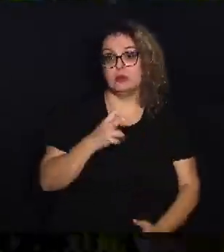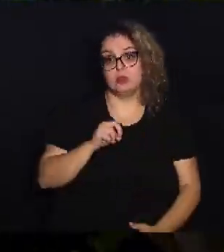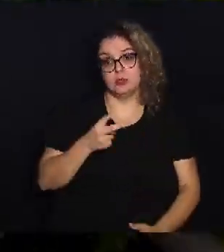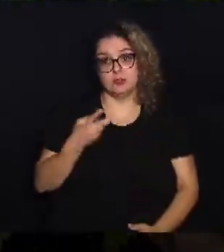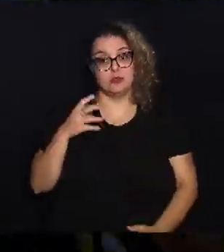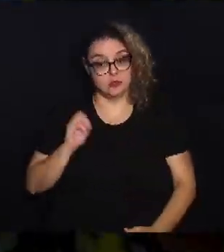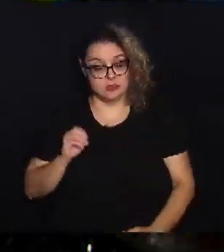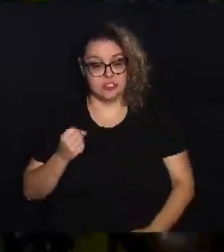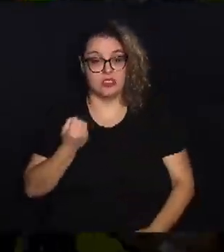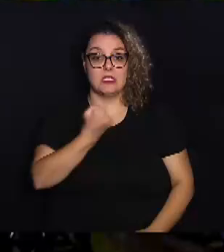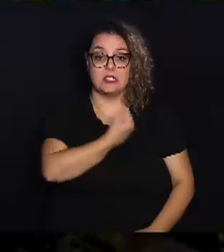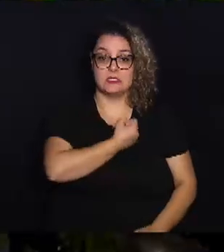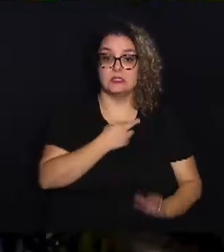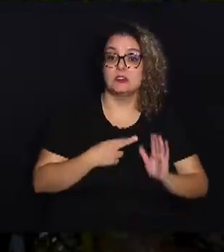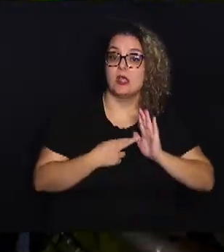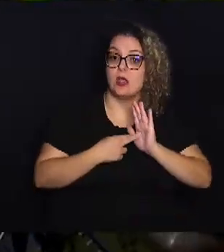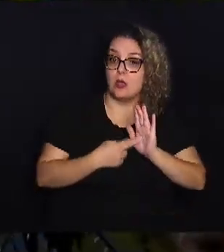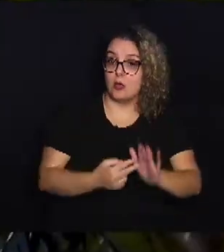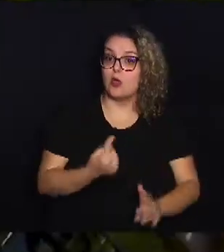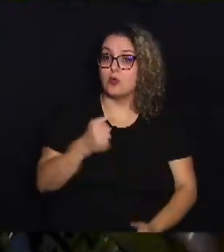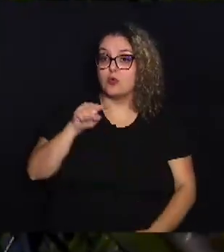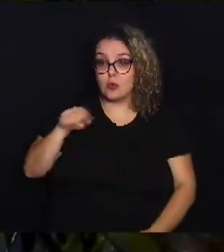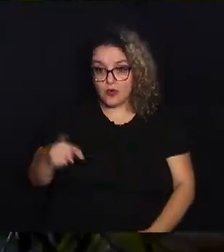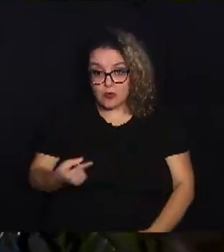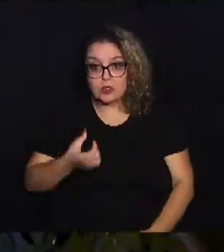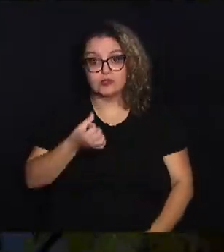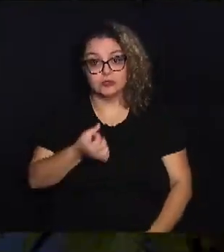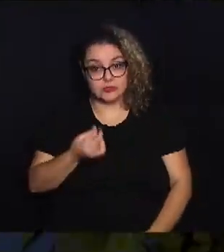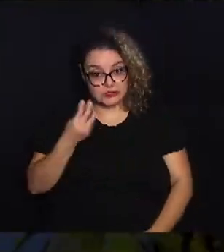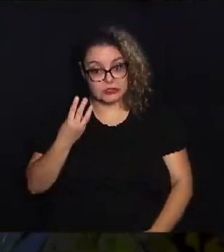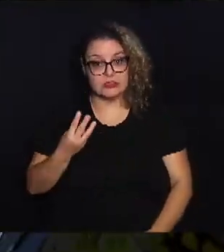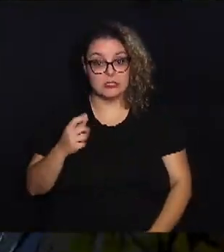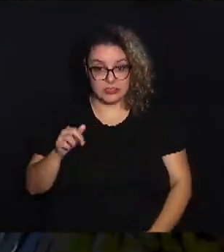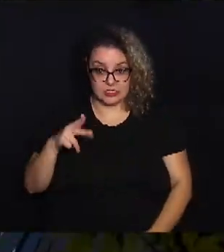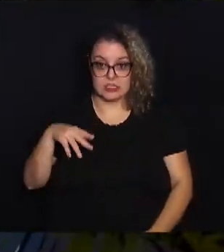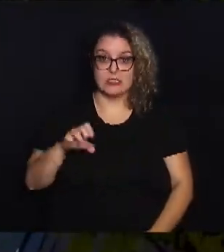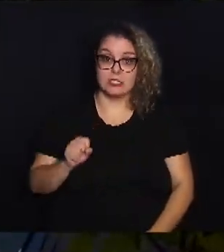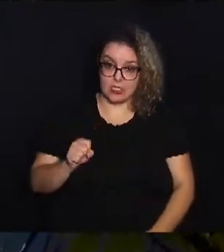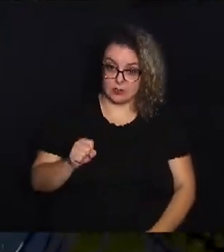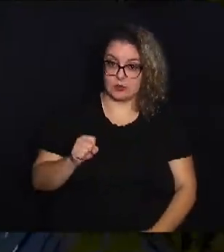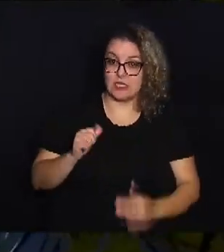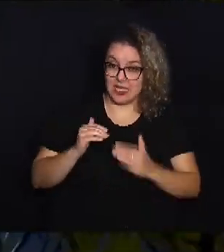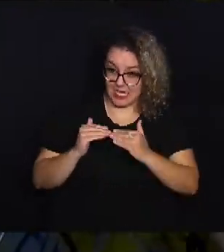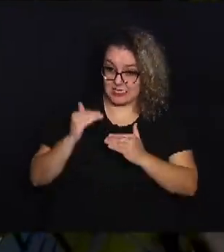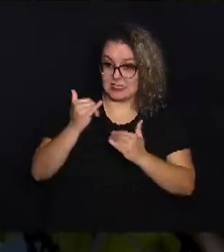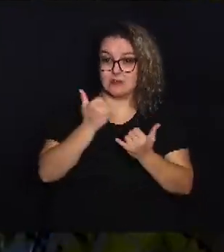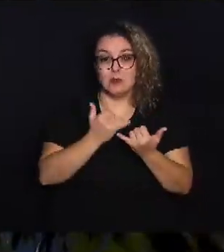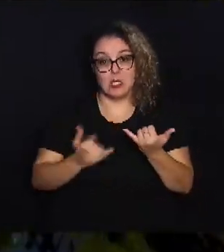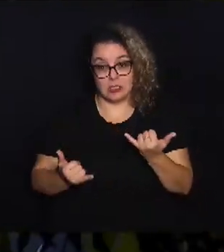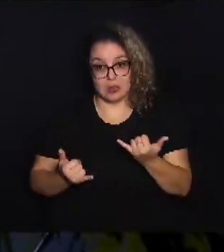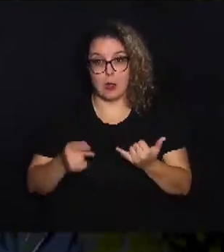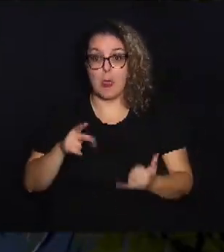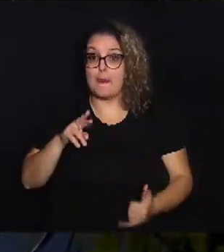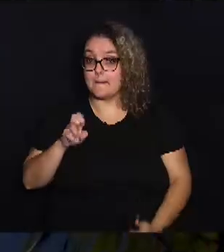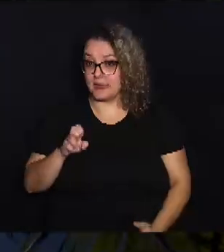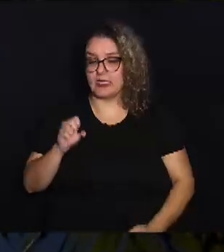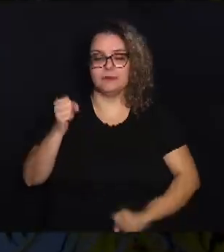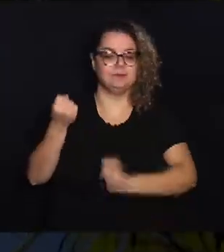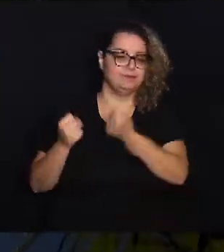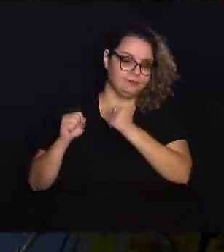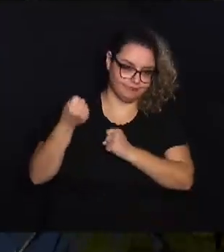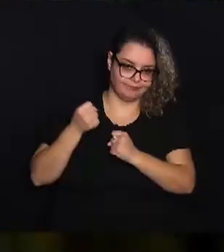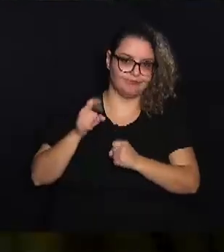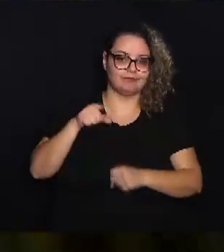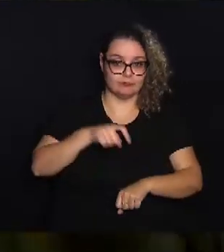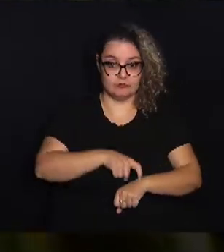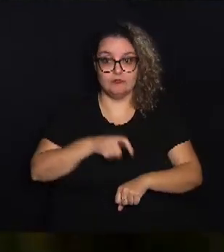Esses números representam 1,63 graus centígrados acima da média pré-industrial, considerado o